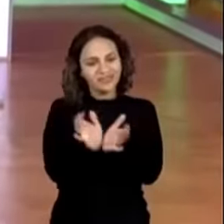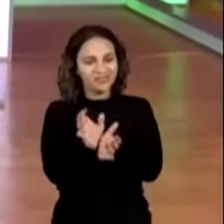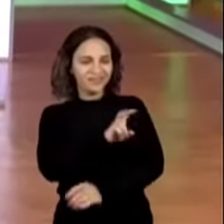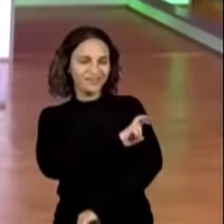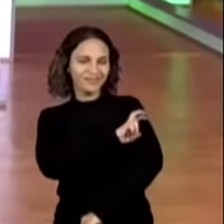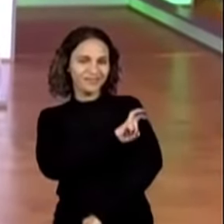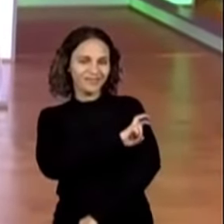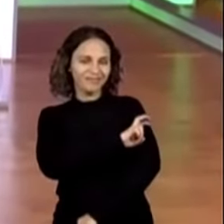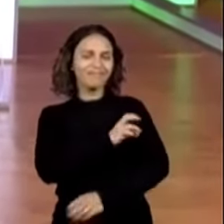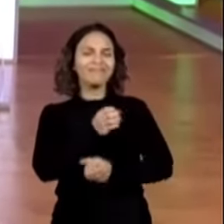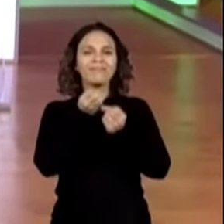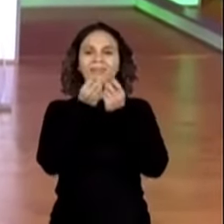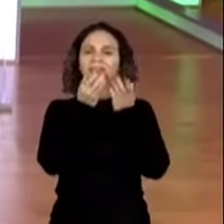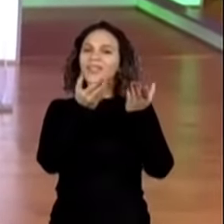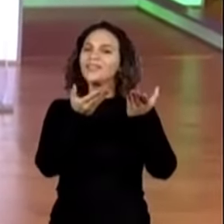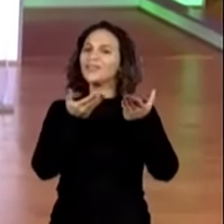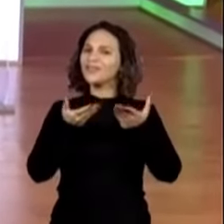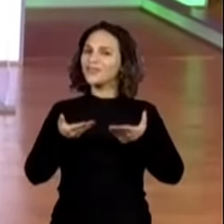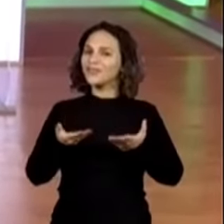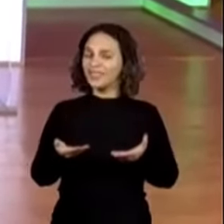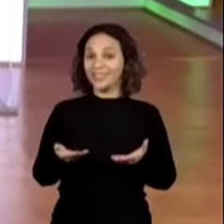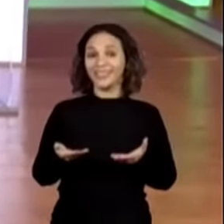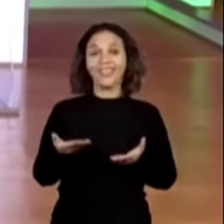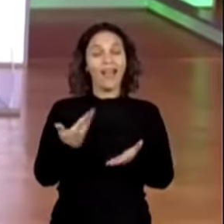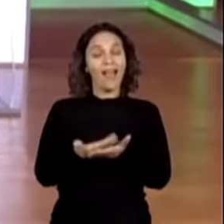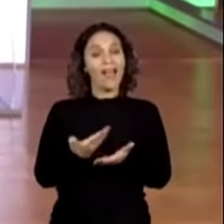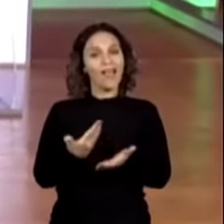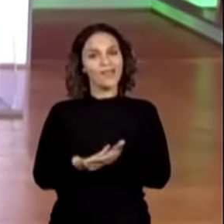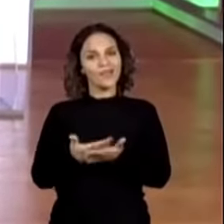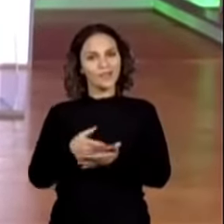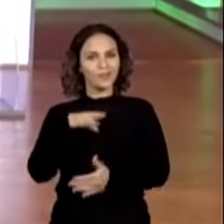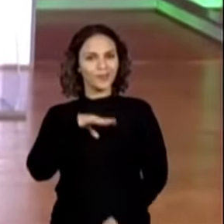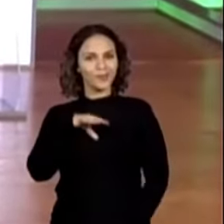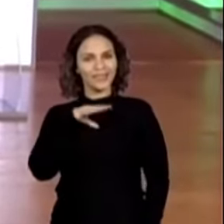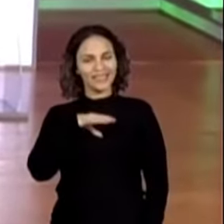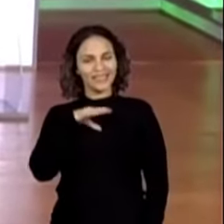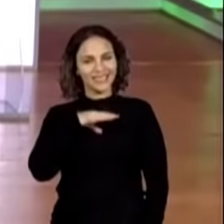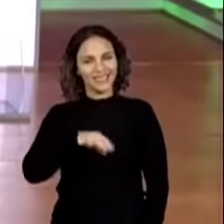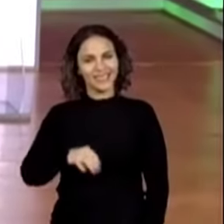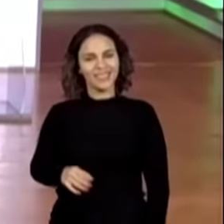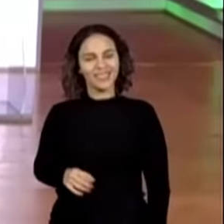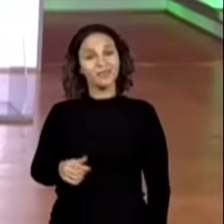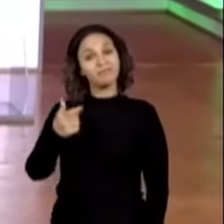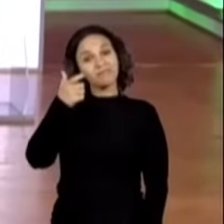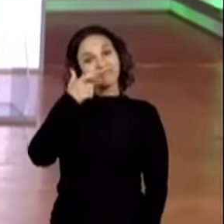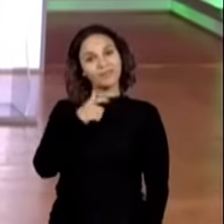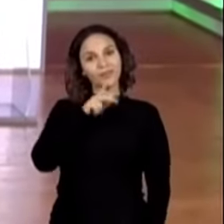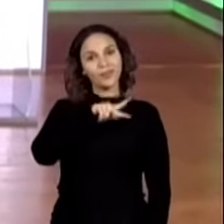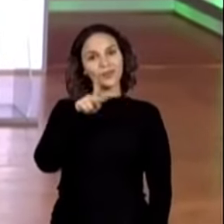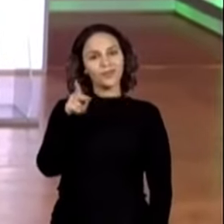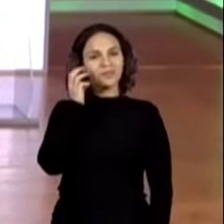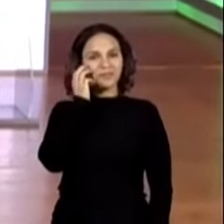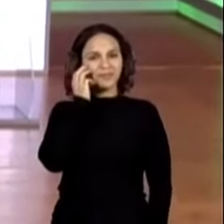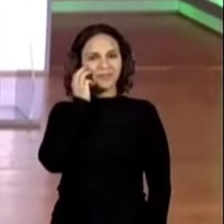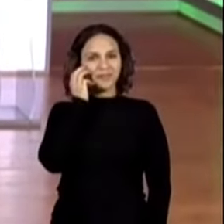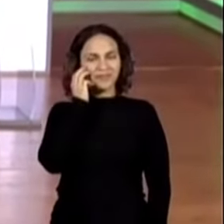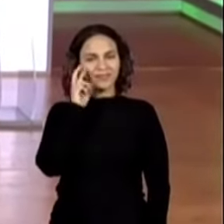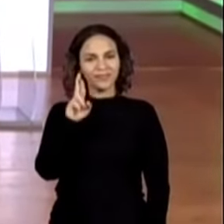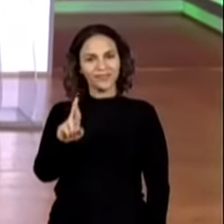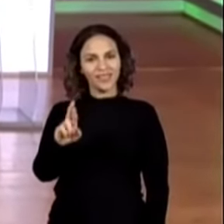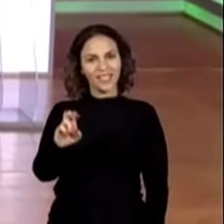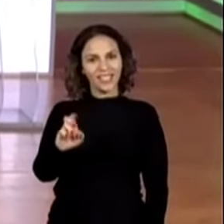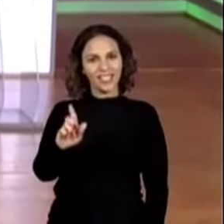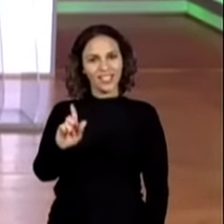do ano, sejam muito bem-vindos à nossa aula de língua portuguesa. Eu sou a professora Regiane e